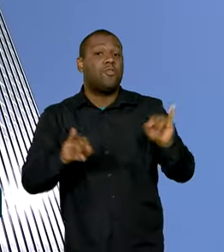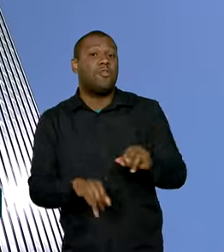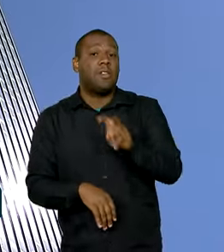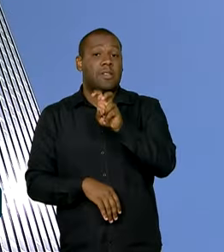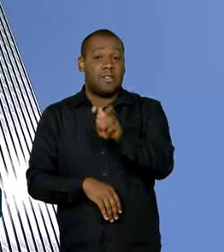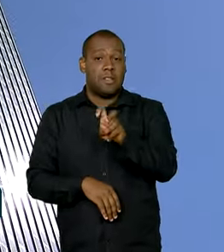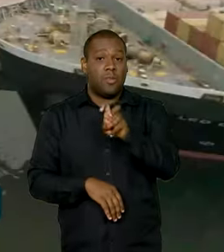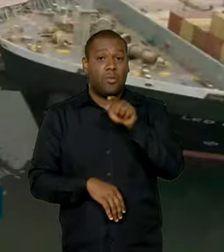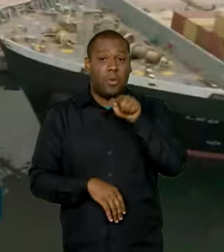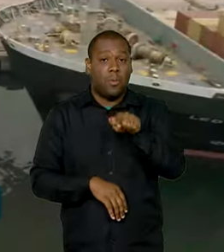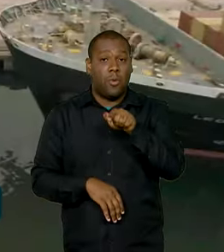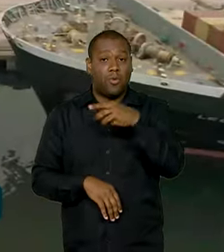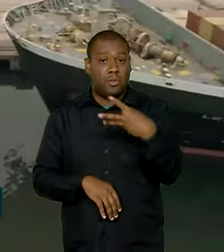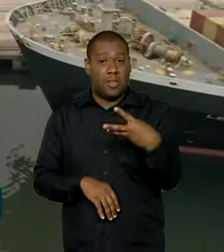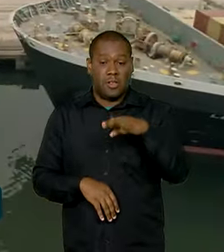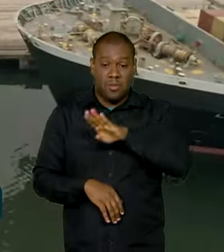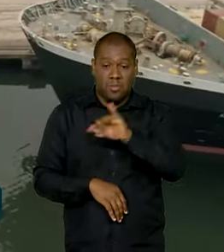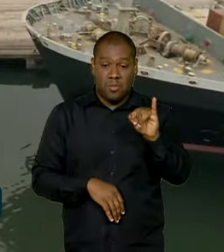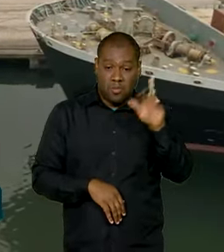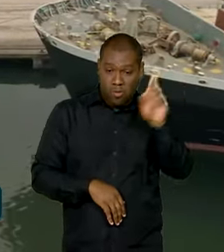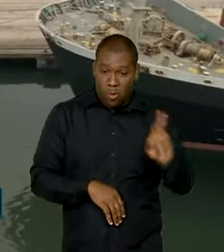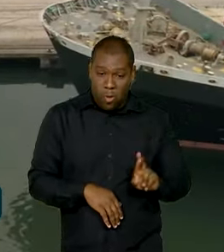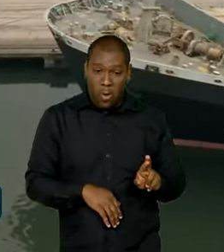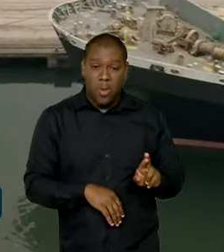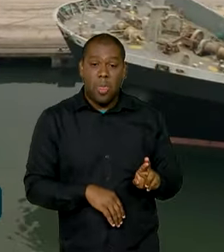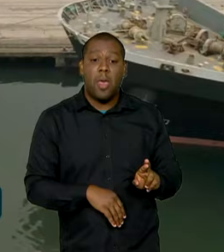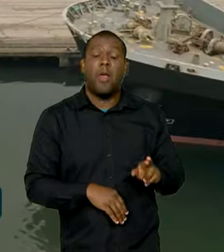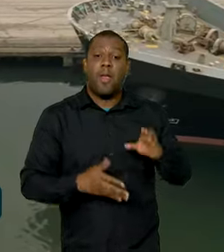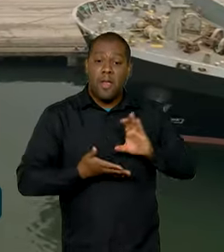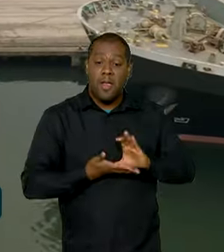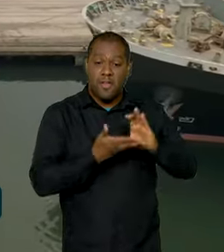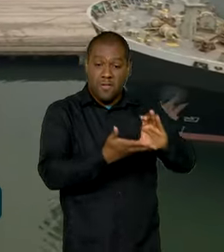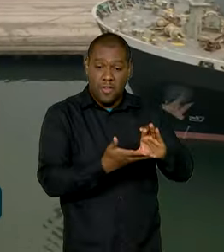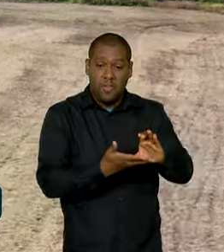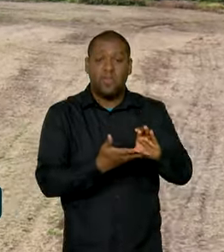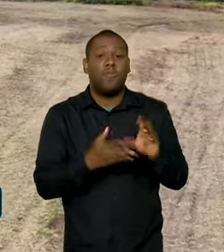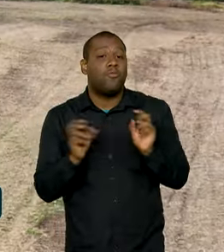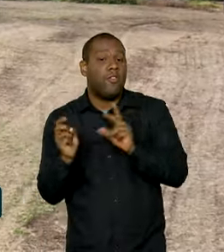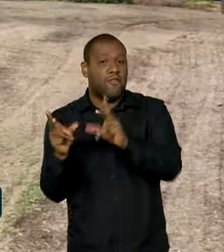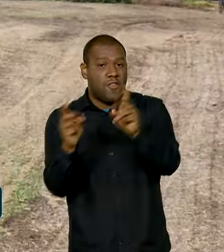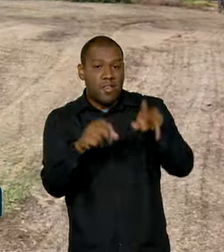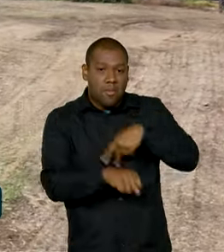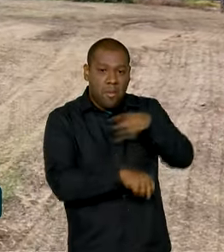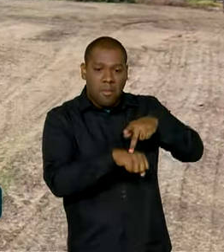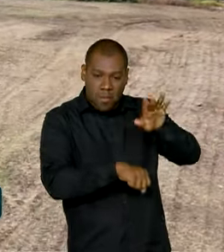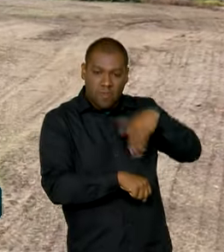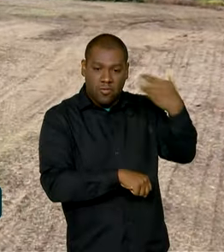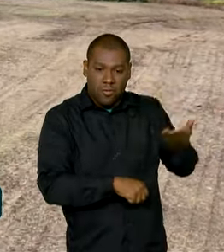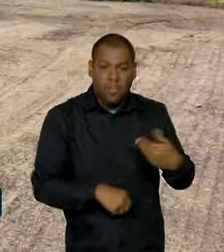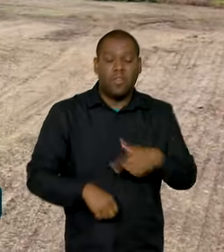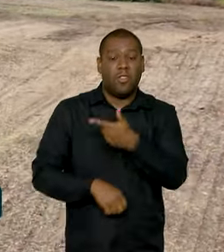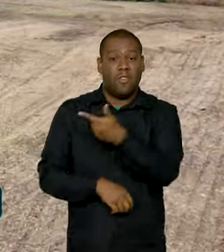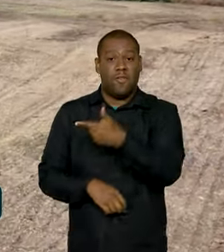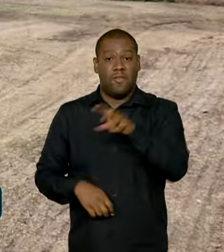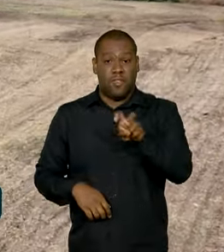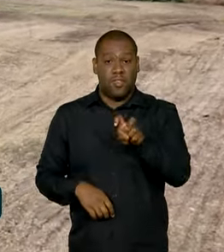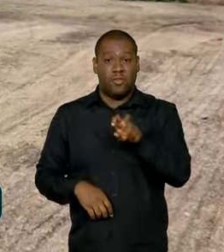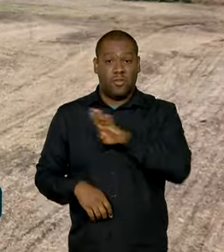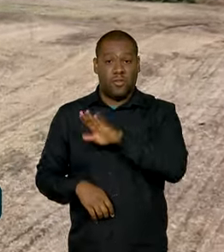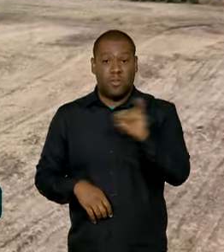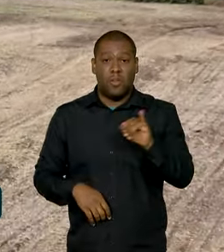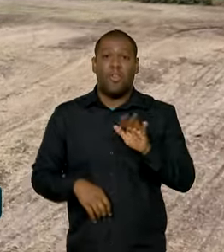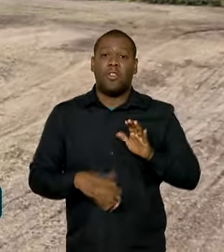para inovação, 13,5 bilhões para exportações, 25,3 bilhões a